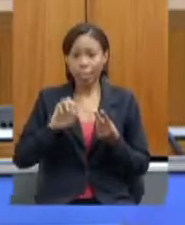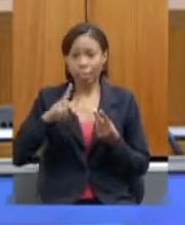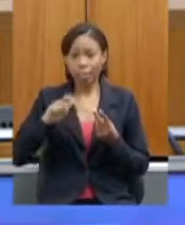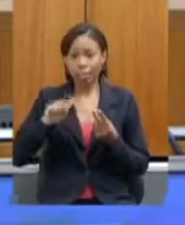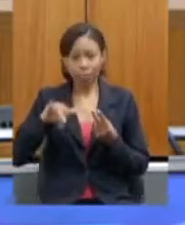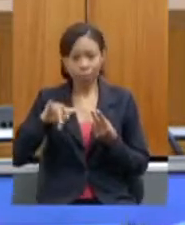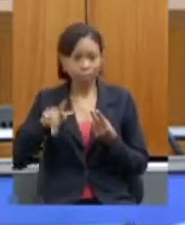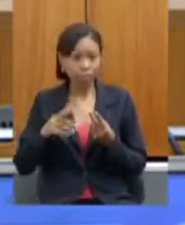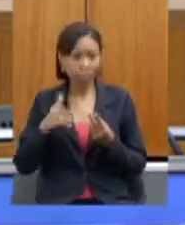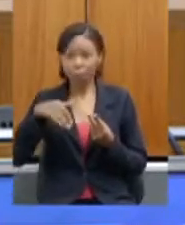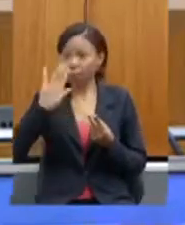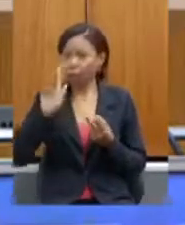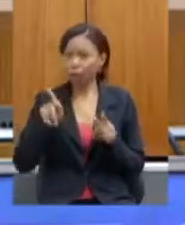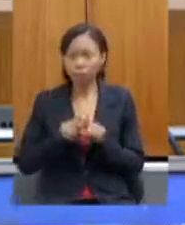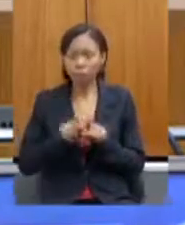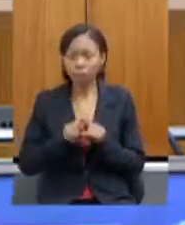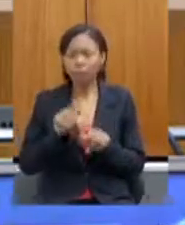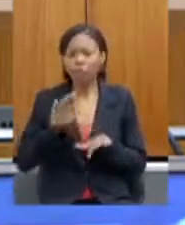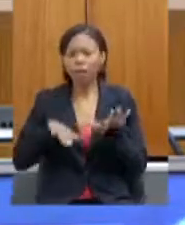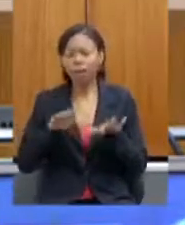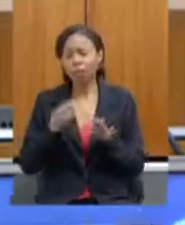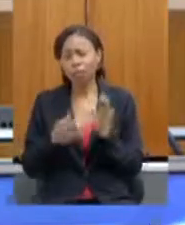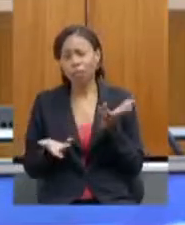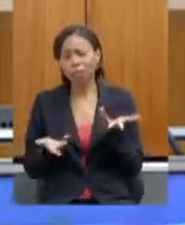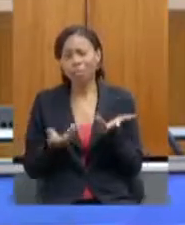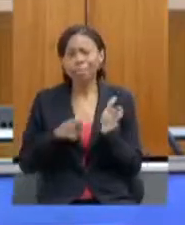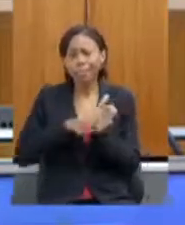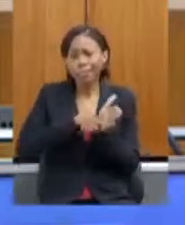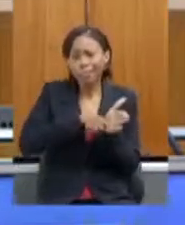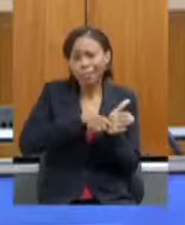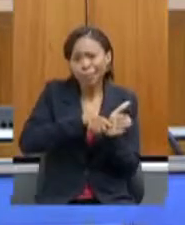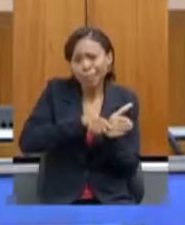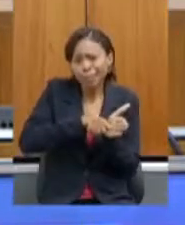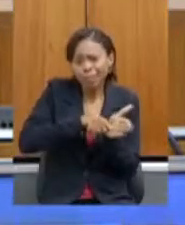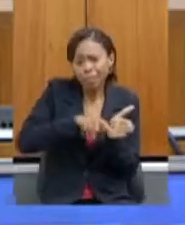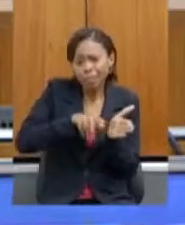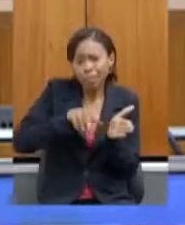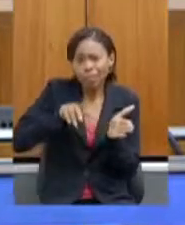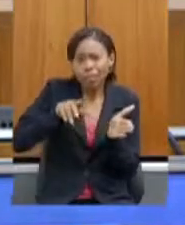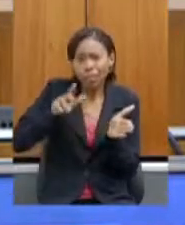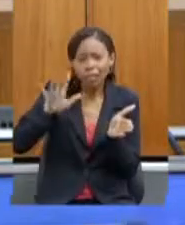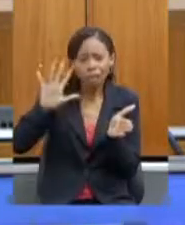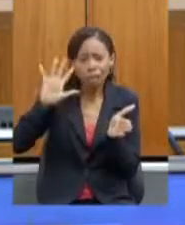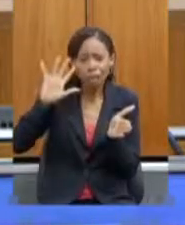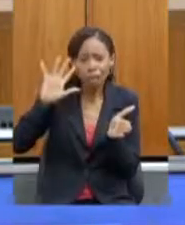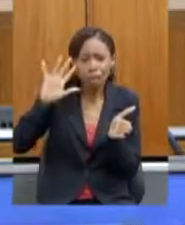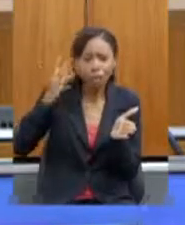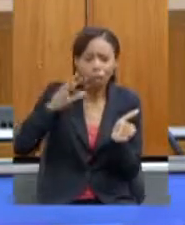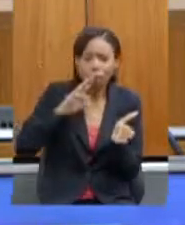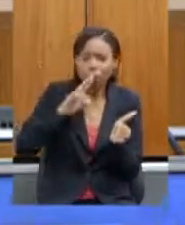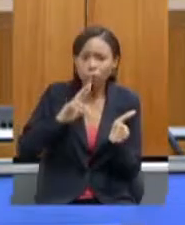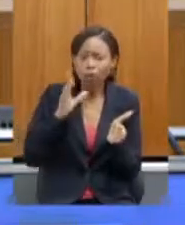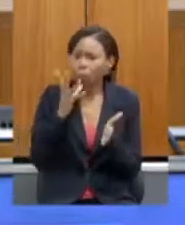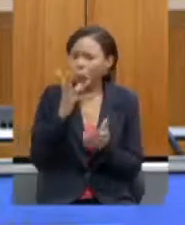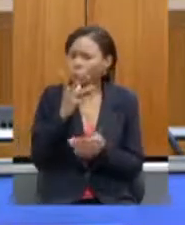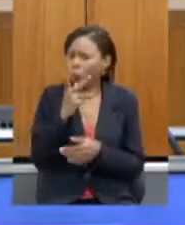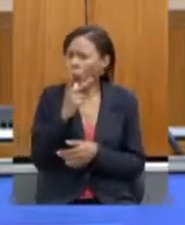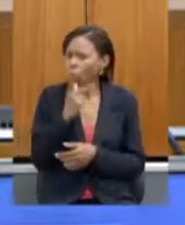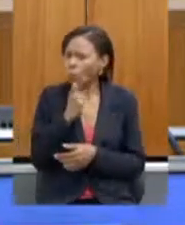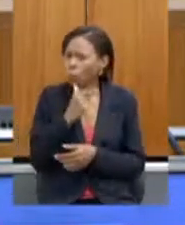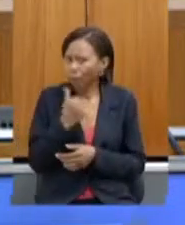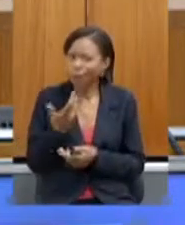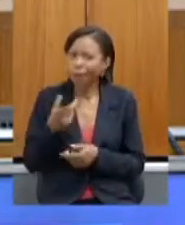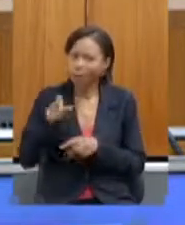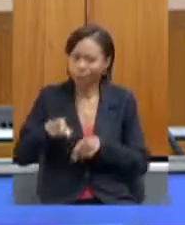o resultado da pesquisa ele demora um pouco mais para ser sentido no campo e agora a gente tem visto